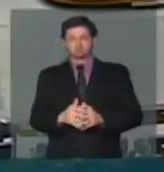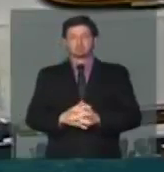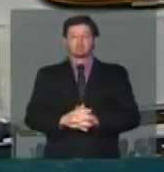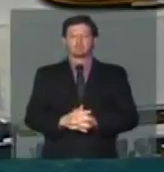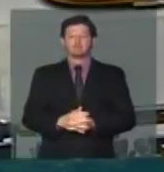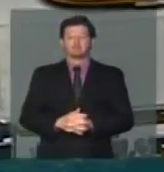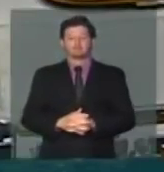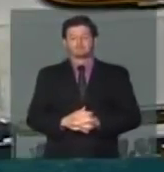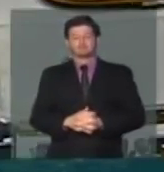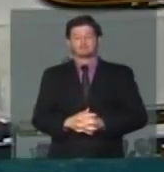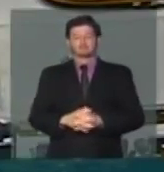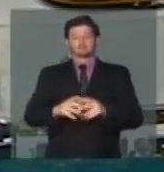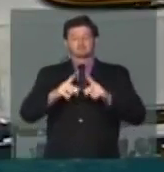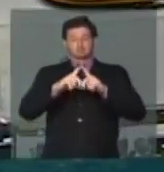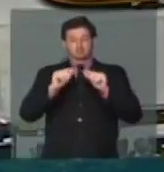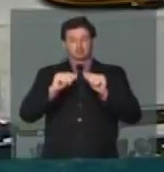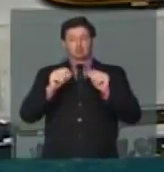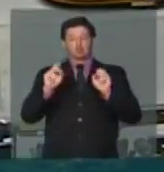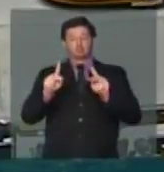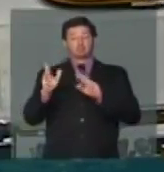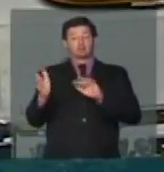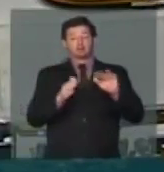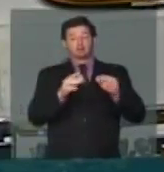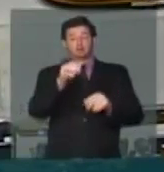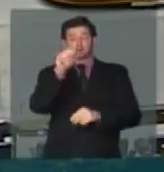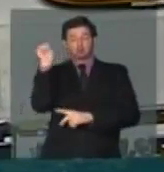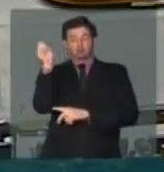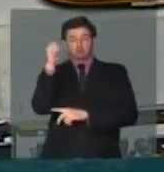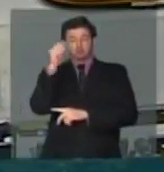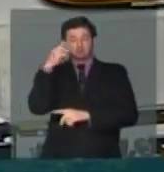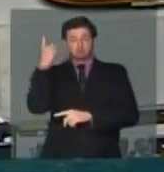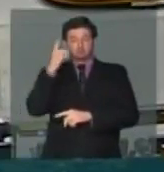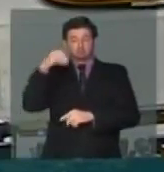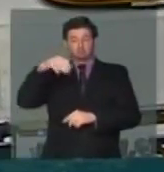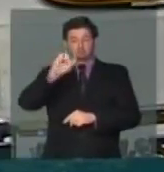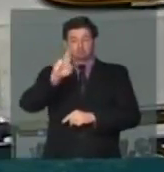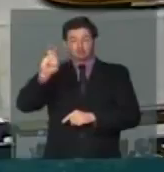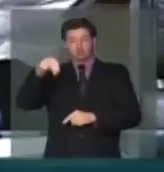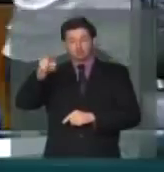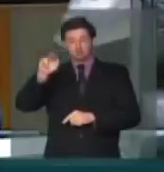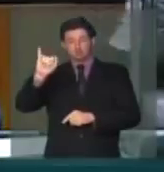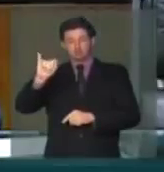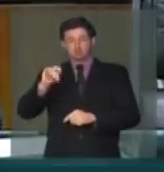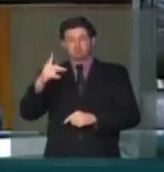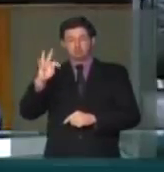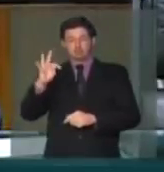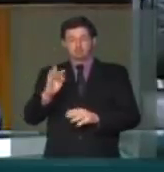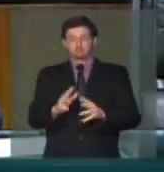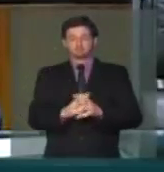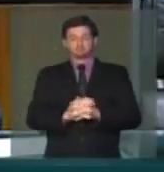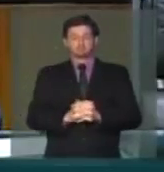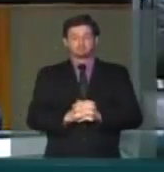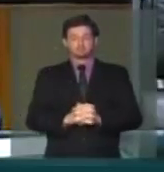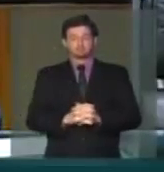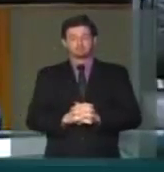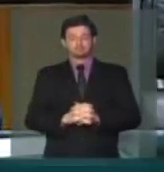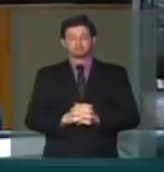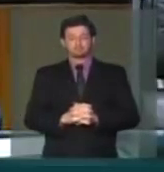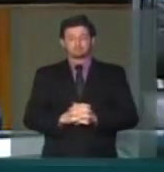E do Distrito Federal, vamos agora ao Rio Grande do Sul, com o deputado Fernando Marrone, PT do Rio Grande do Sul.